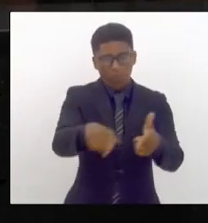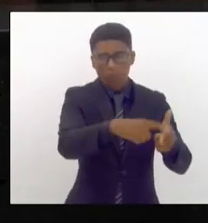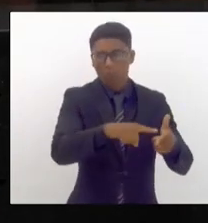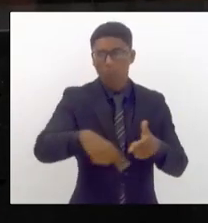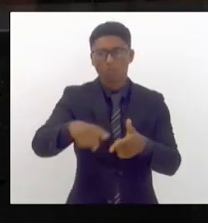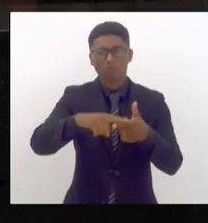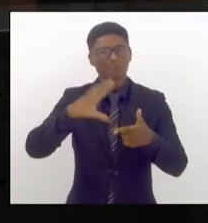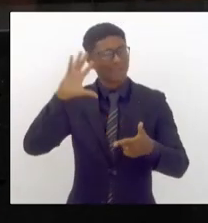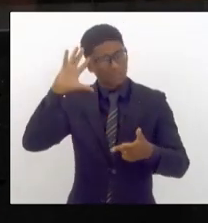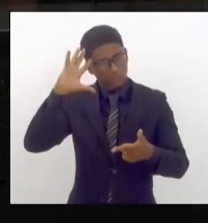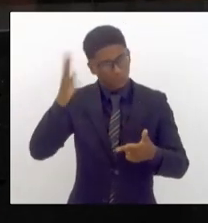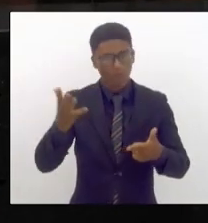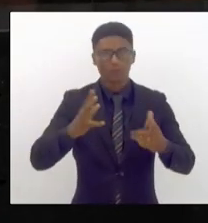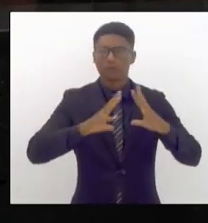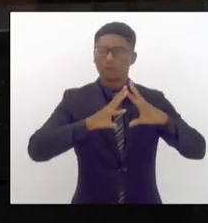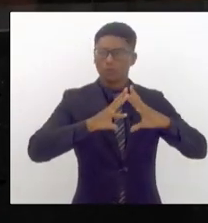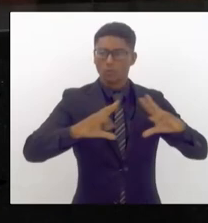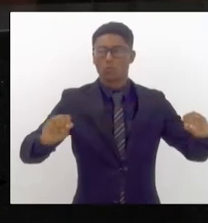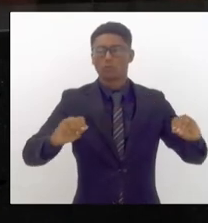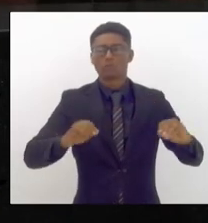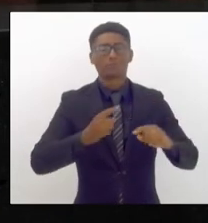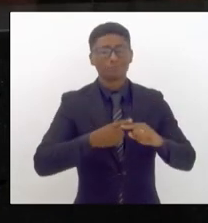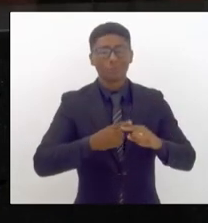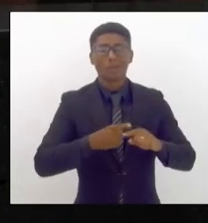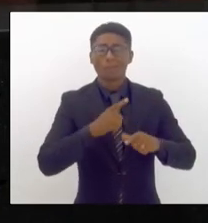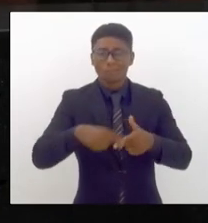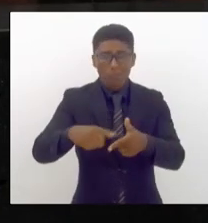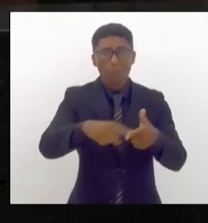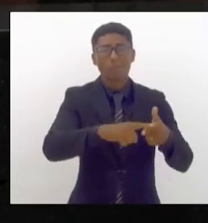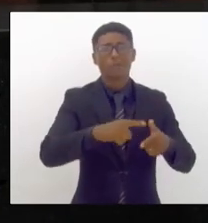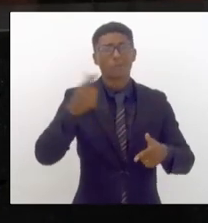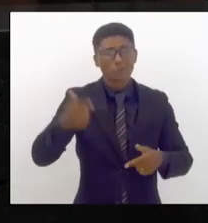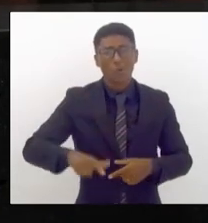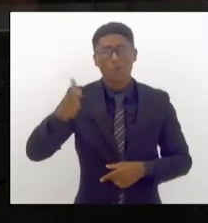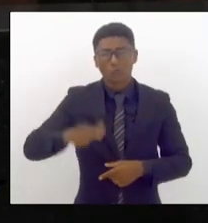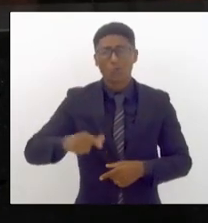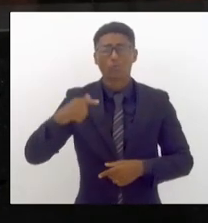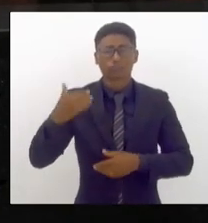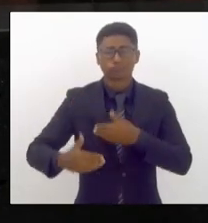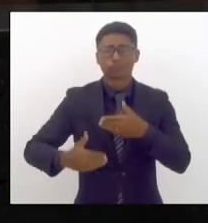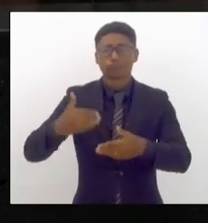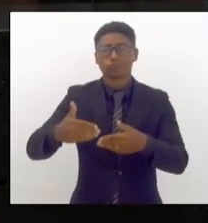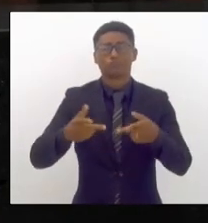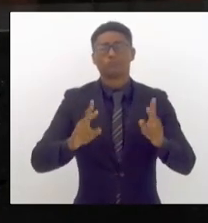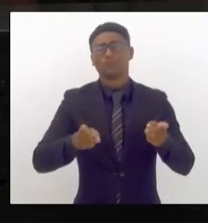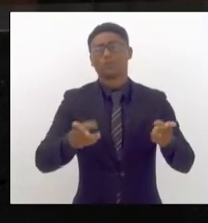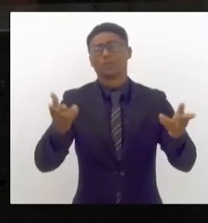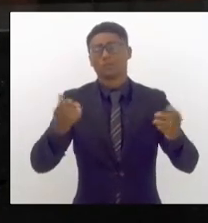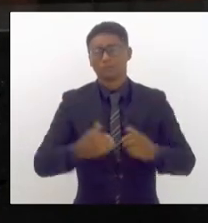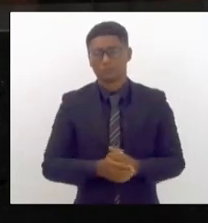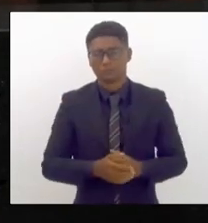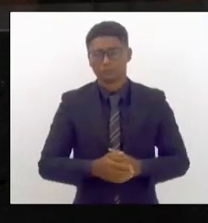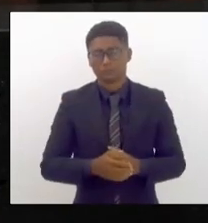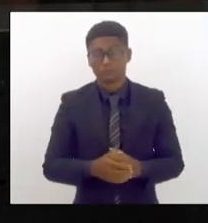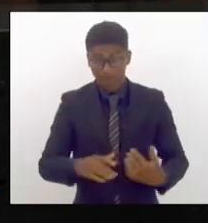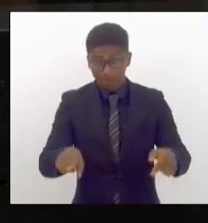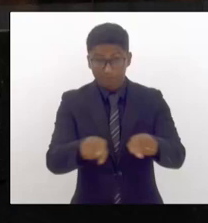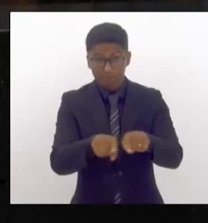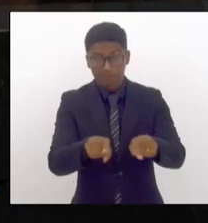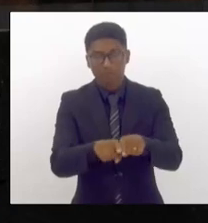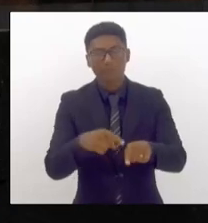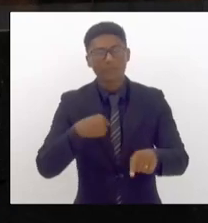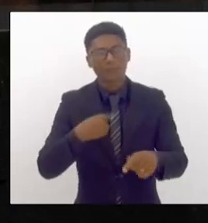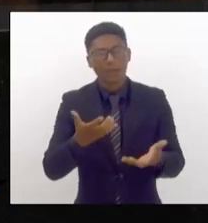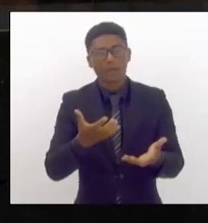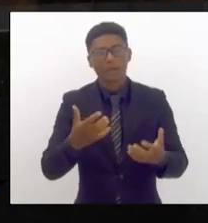repetidamente nos atingem gostaria aqui de mandar também um abraço